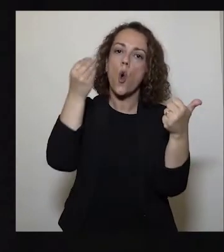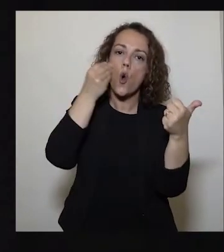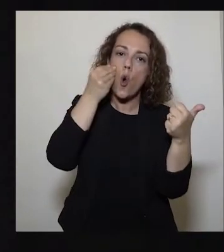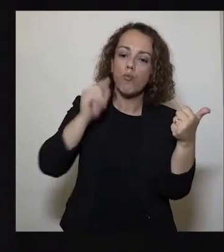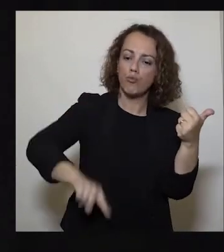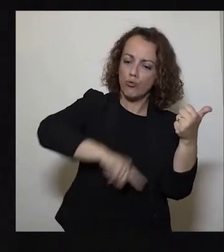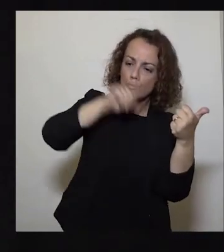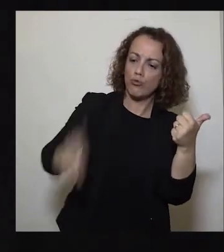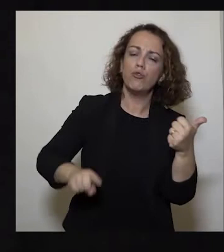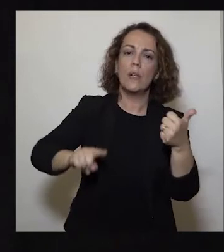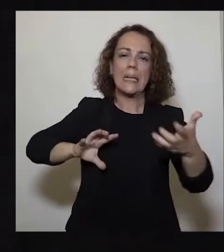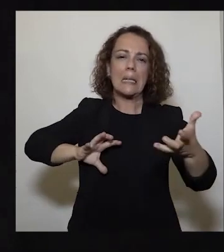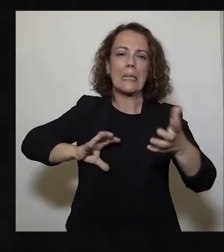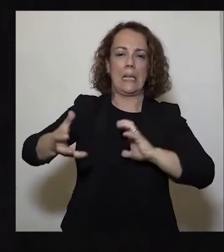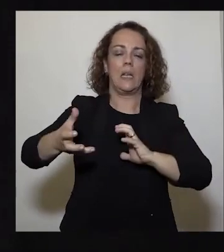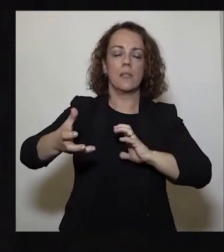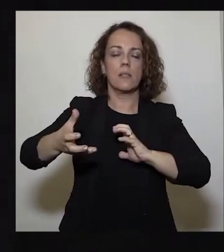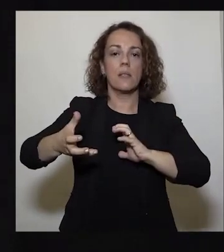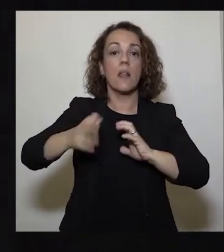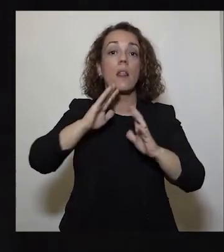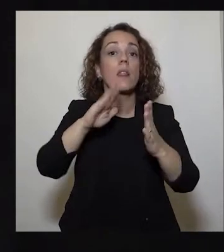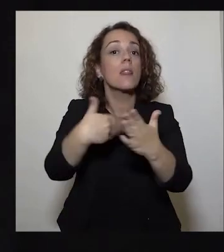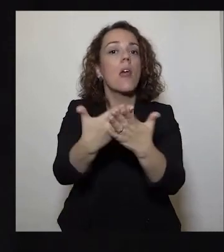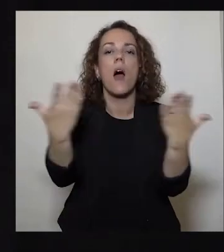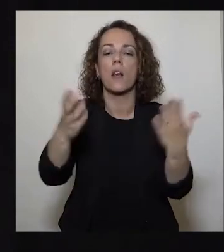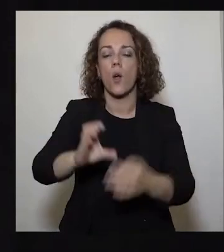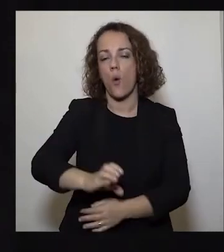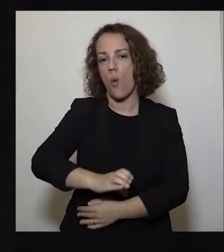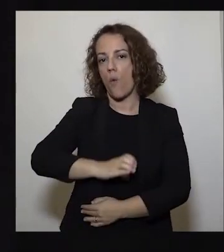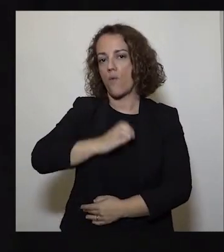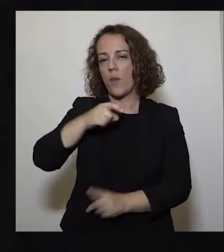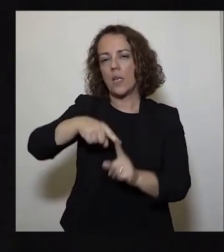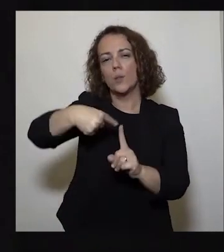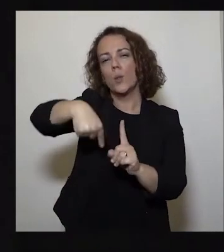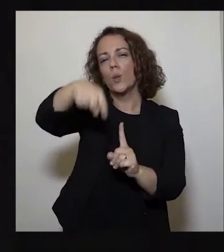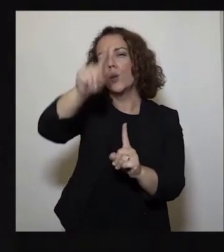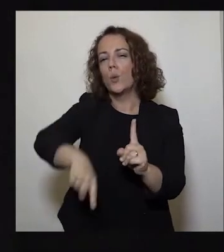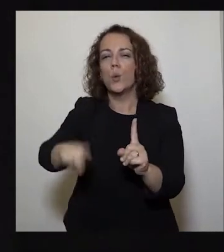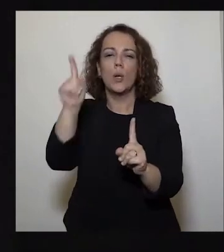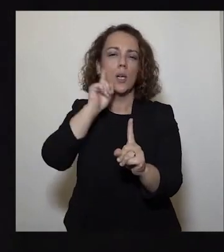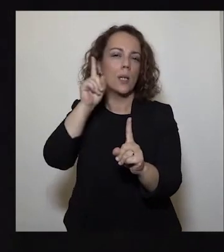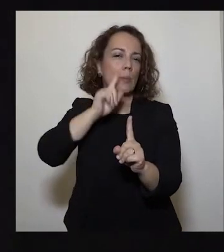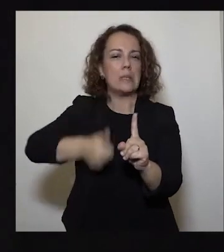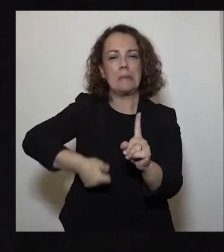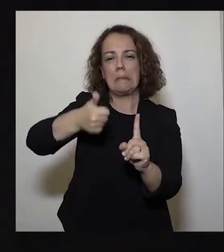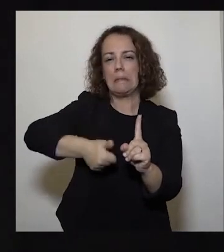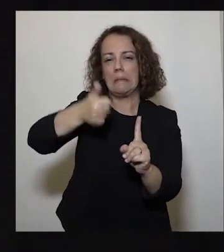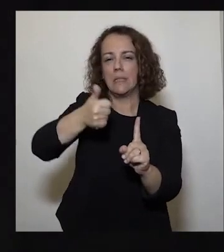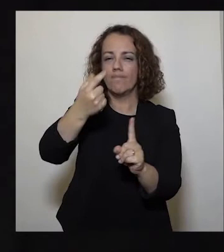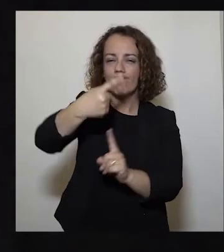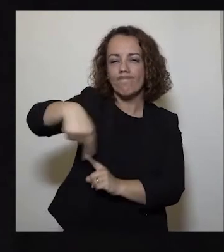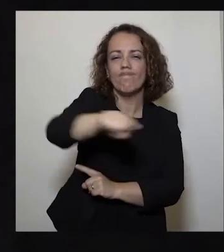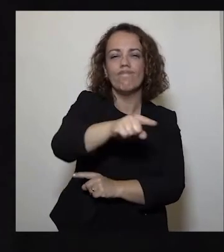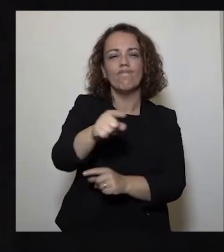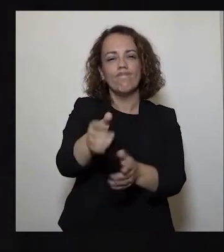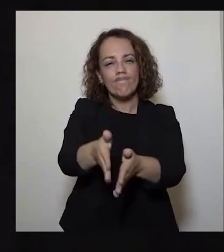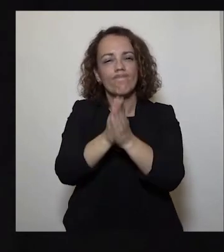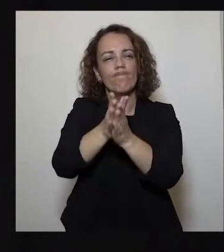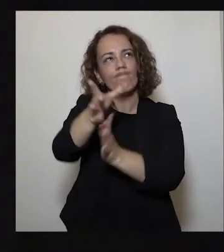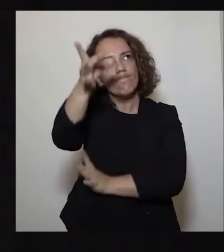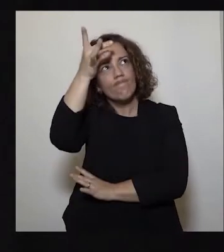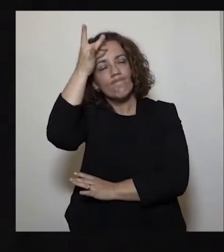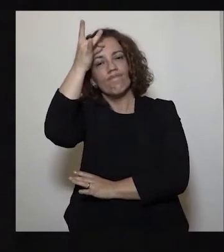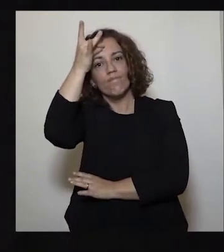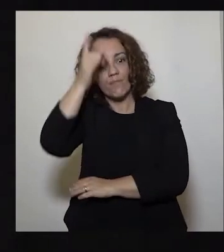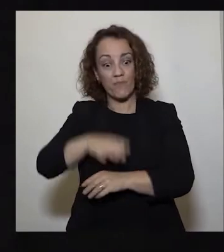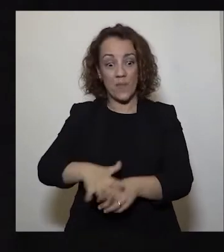confiança. Confiança é a palavra-chave. Retenhamos isto. Uma